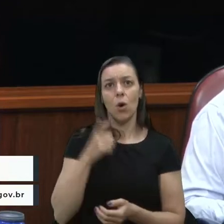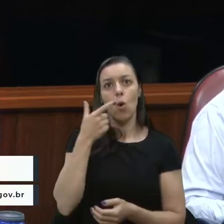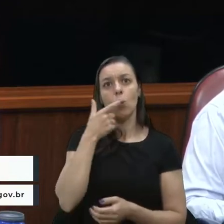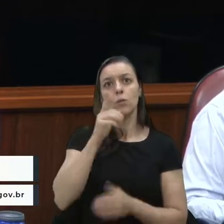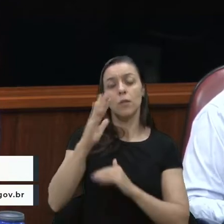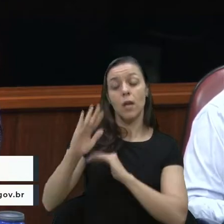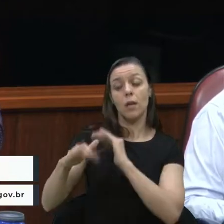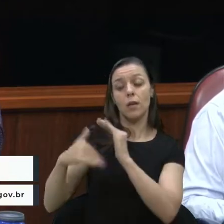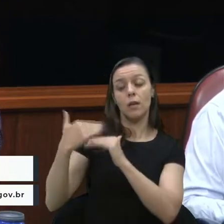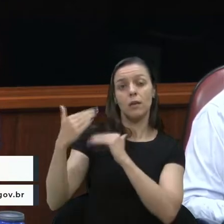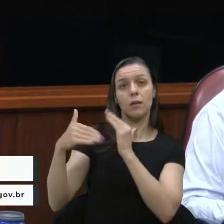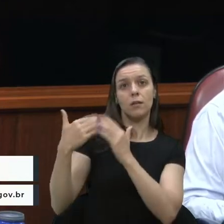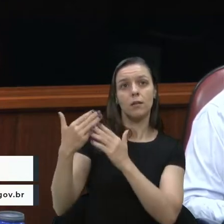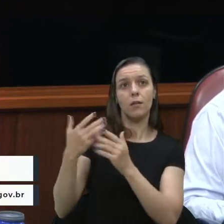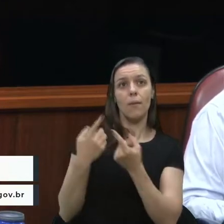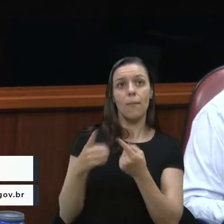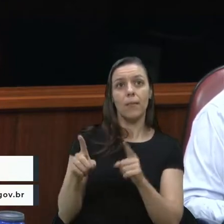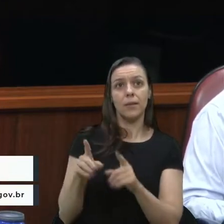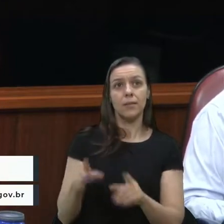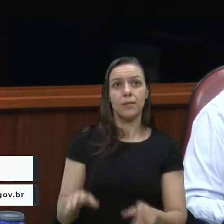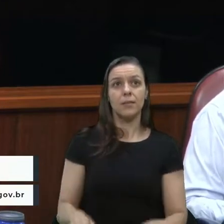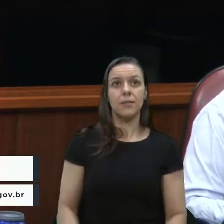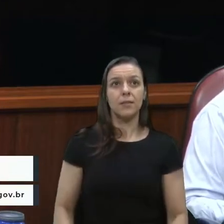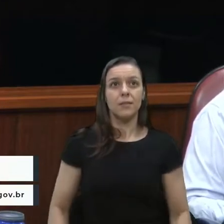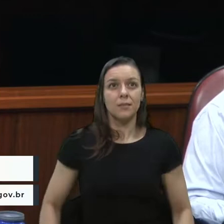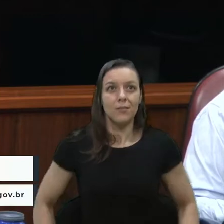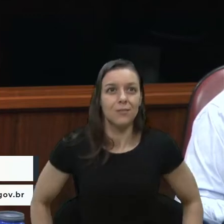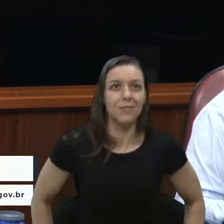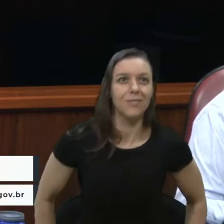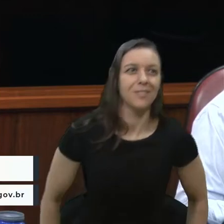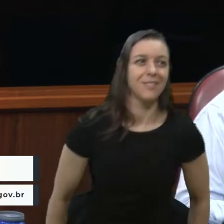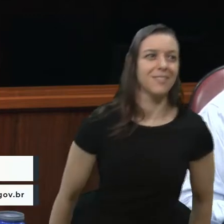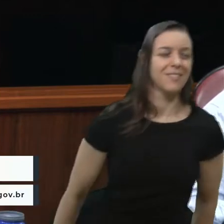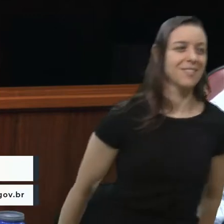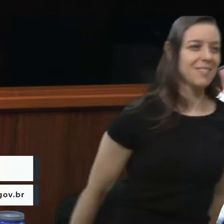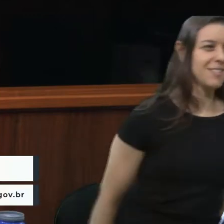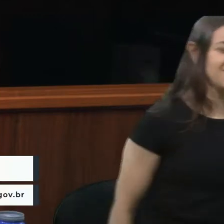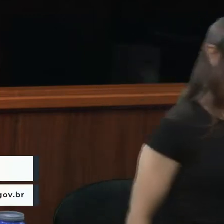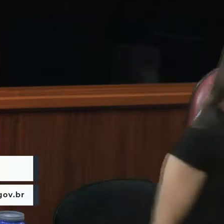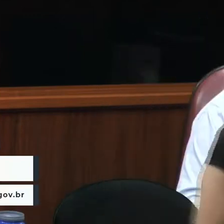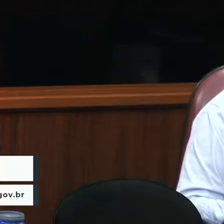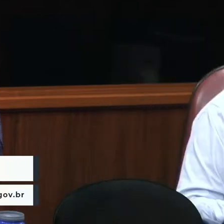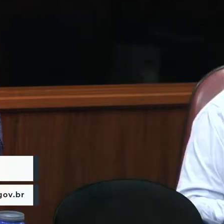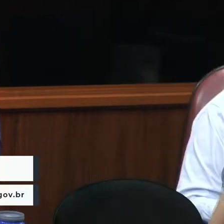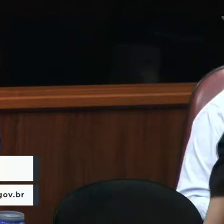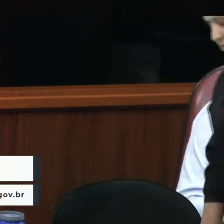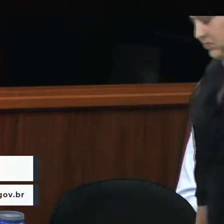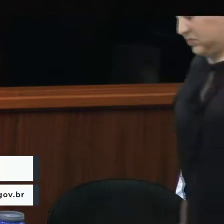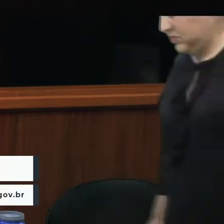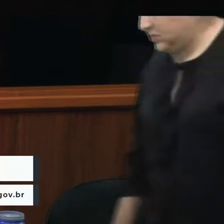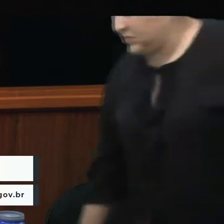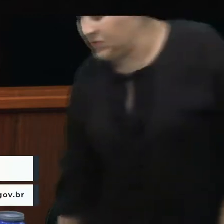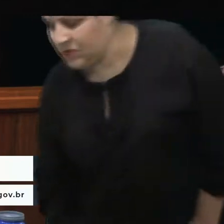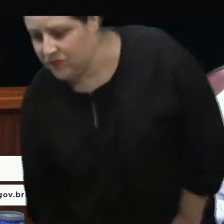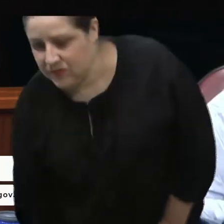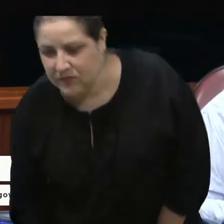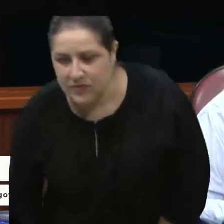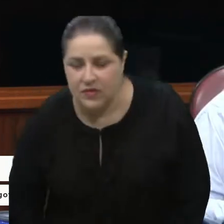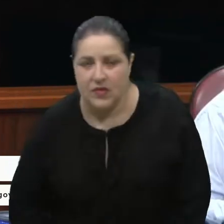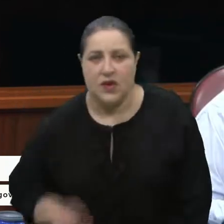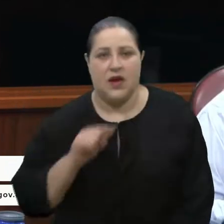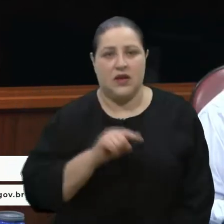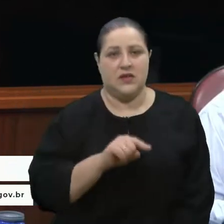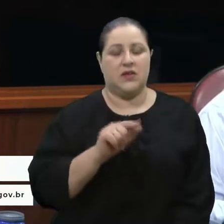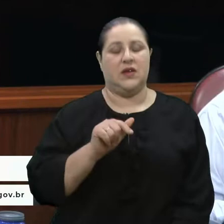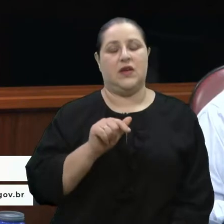subir nas pesquisas. Mas, bueno, isso aí é posicionamento e crença que algumas pessoas aqui nessa casa têm. Eu acho que